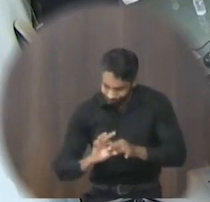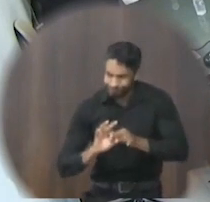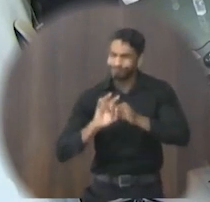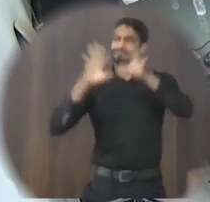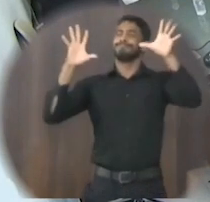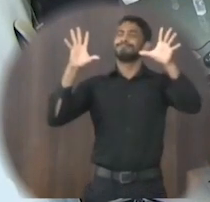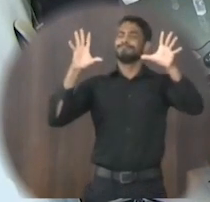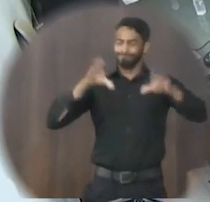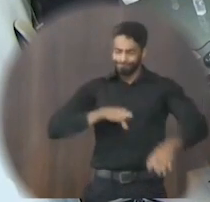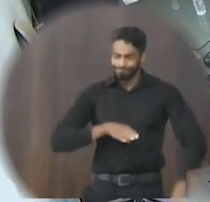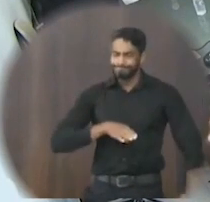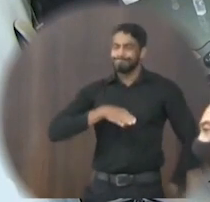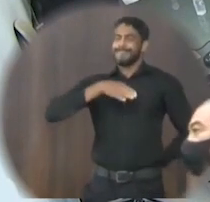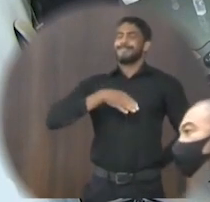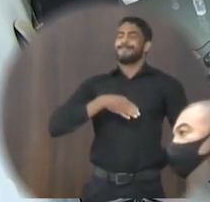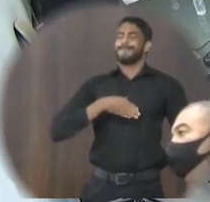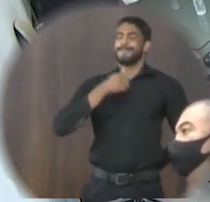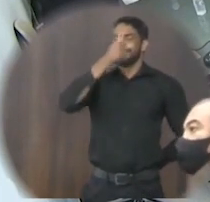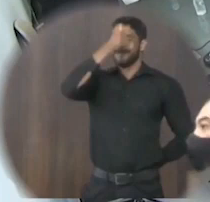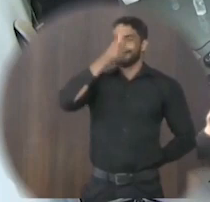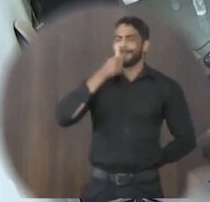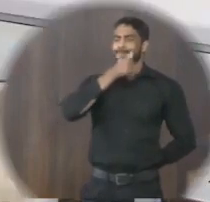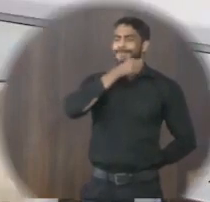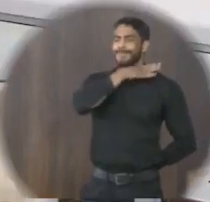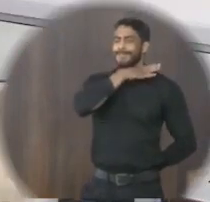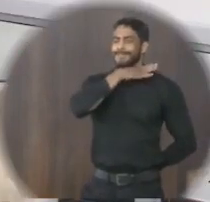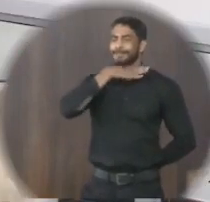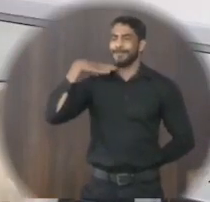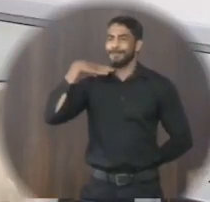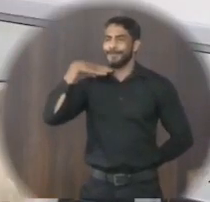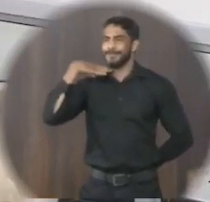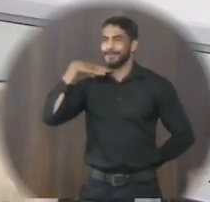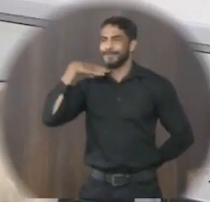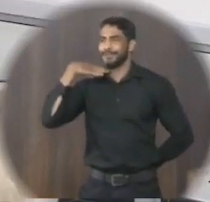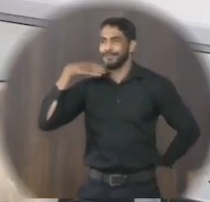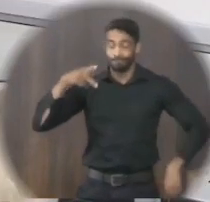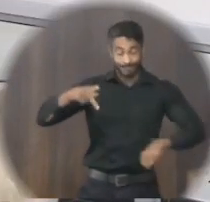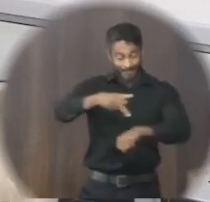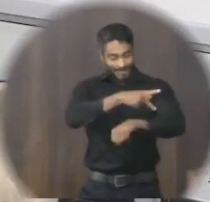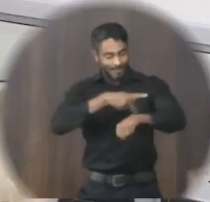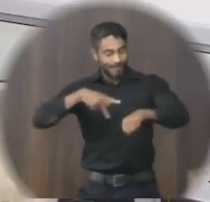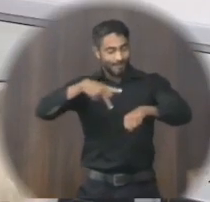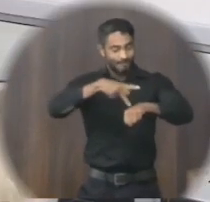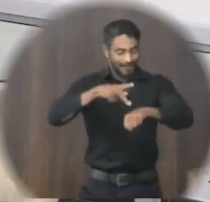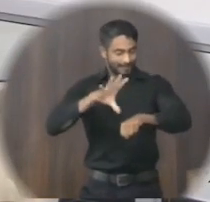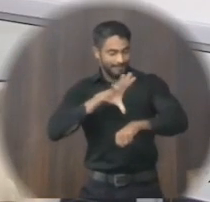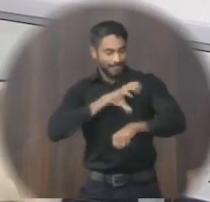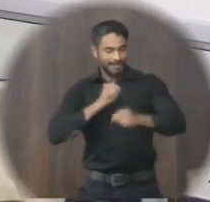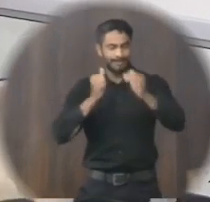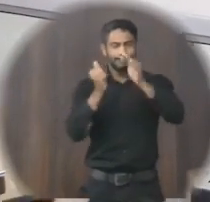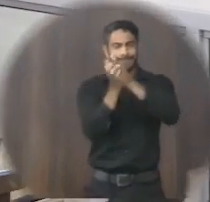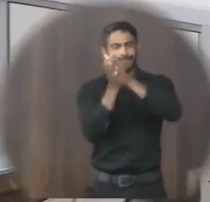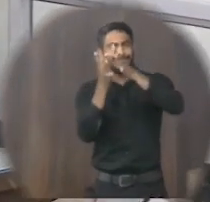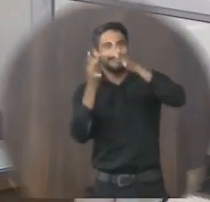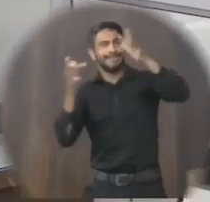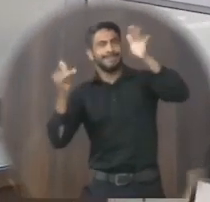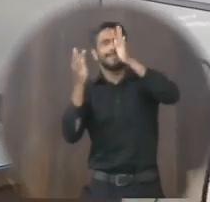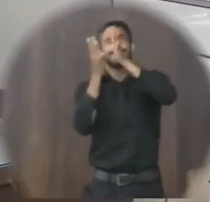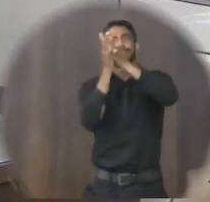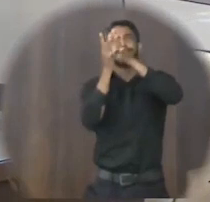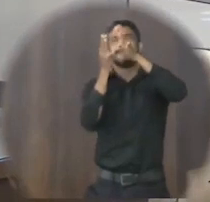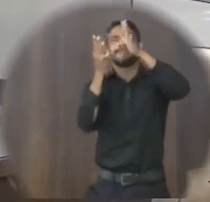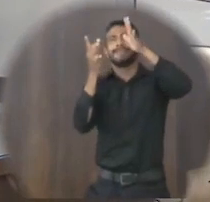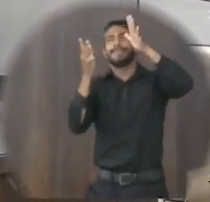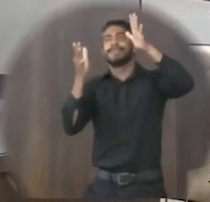liberdade desafia o nosso Peito a pátria amada A pátria amada Com a